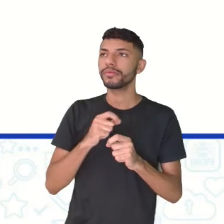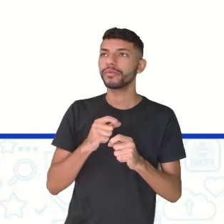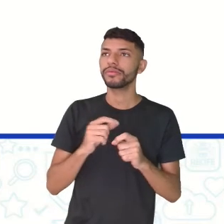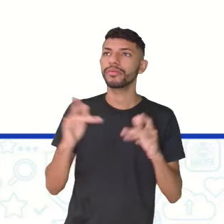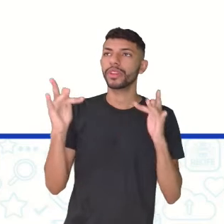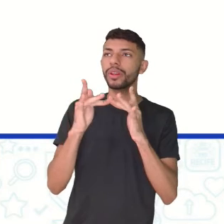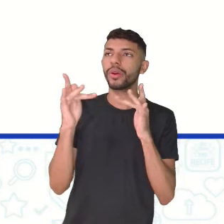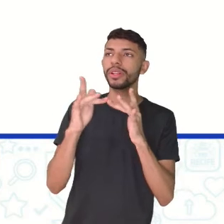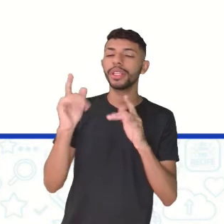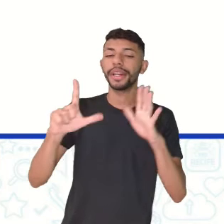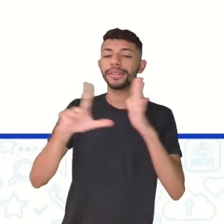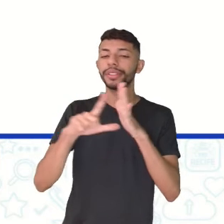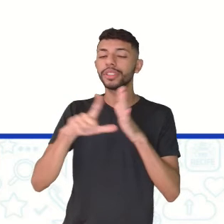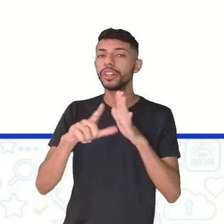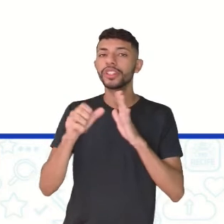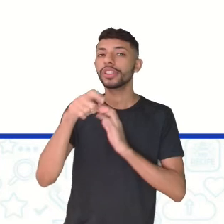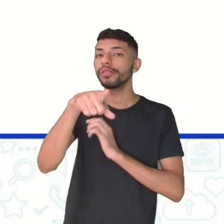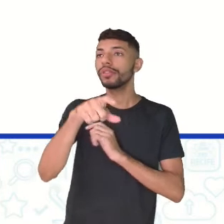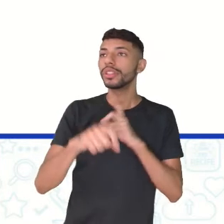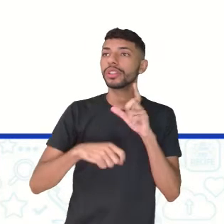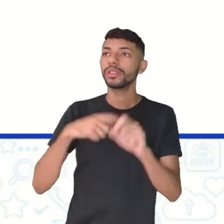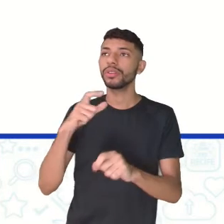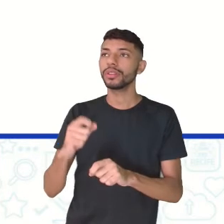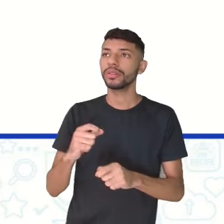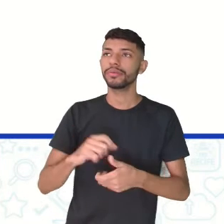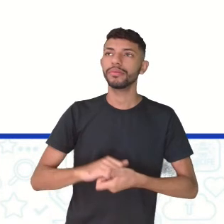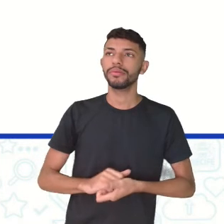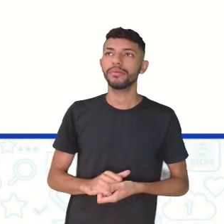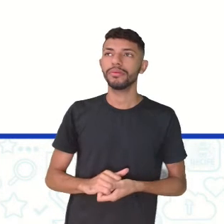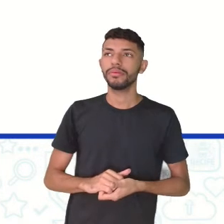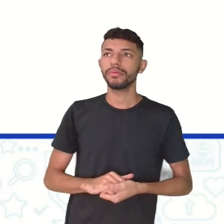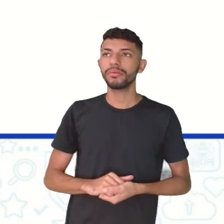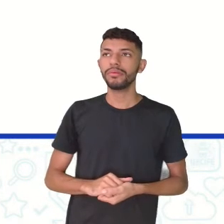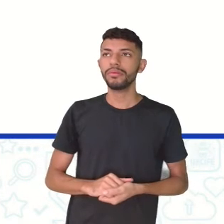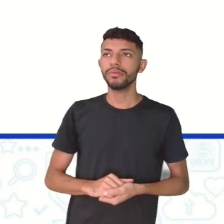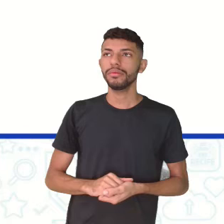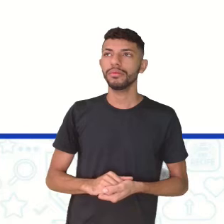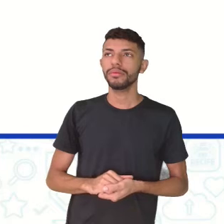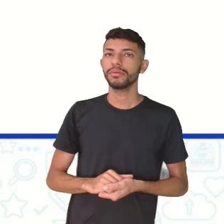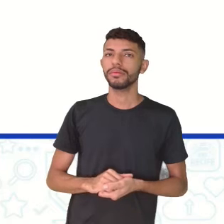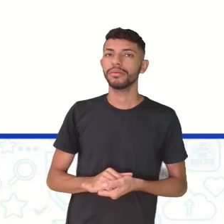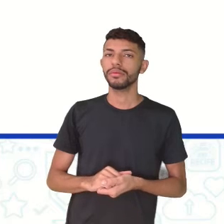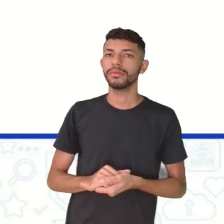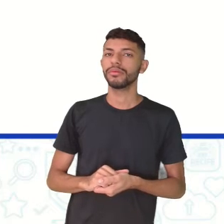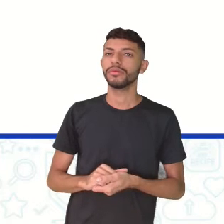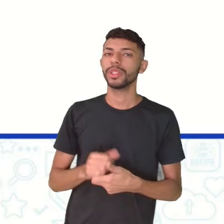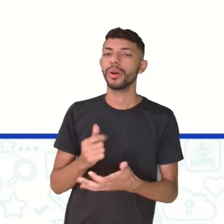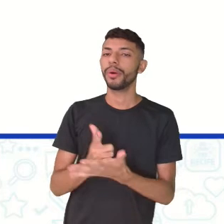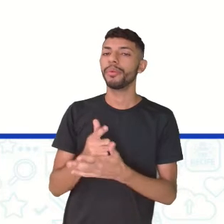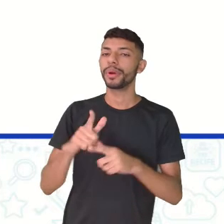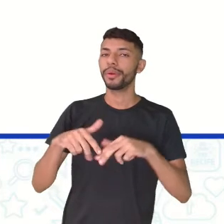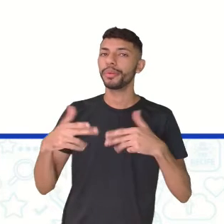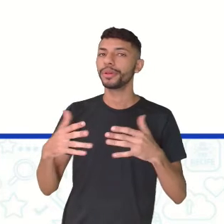a loja na qual você encomendou o produto. Certo?